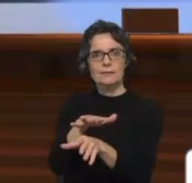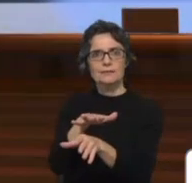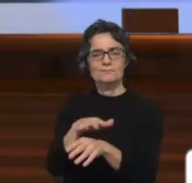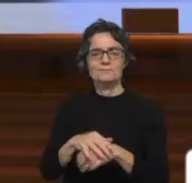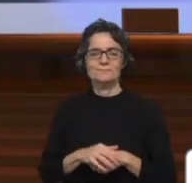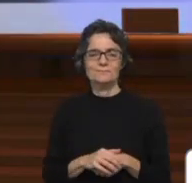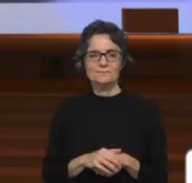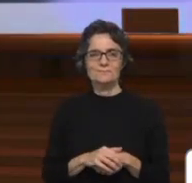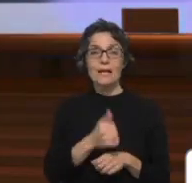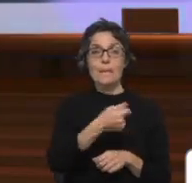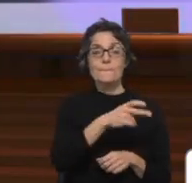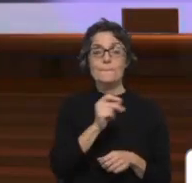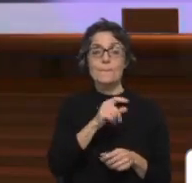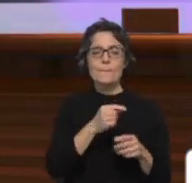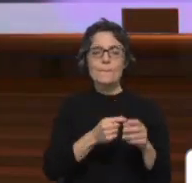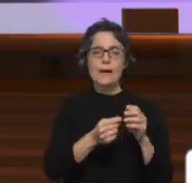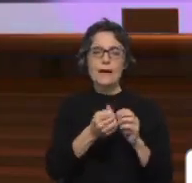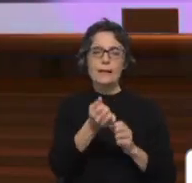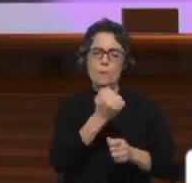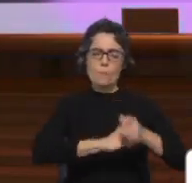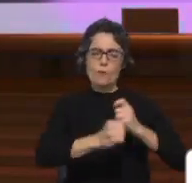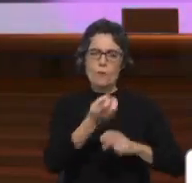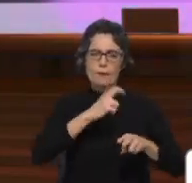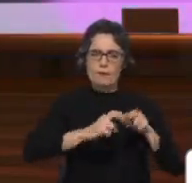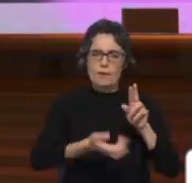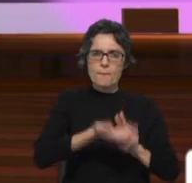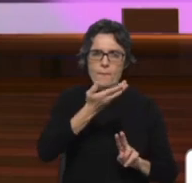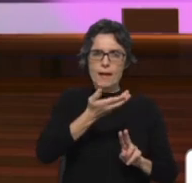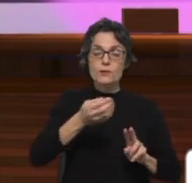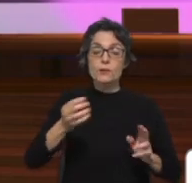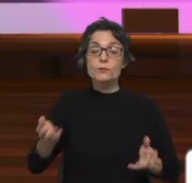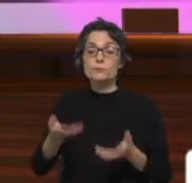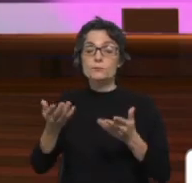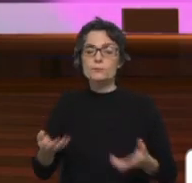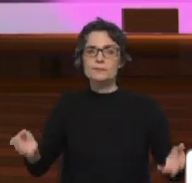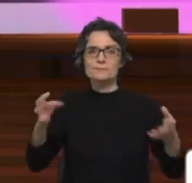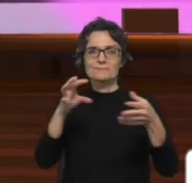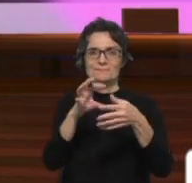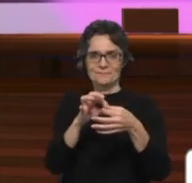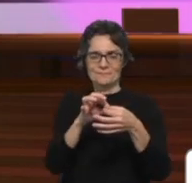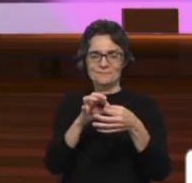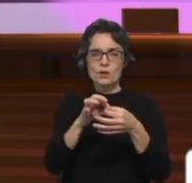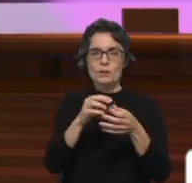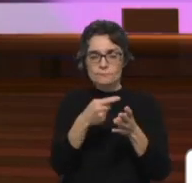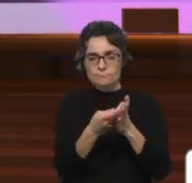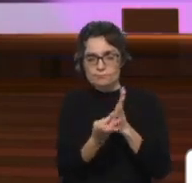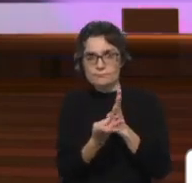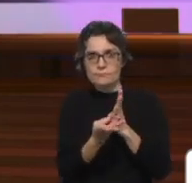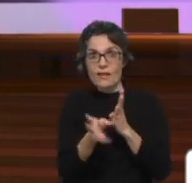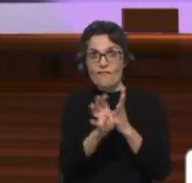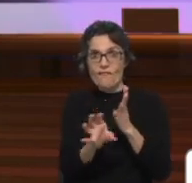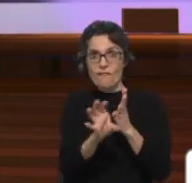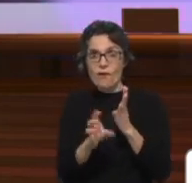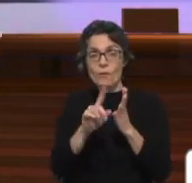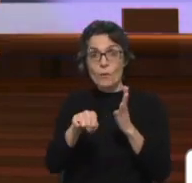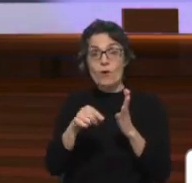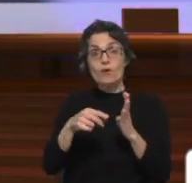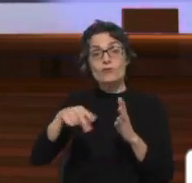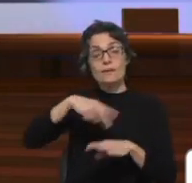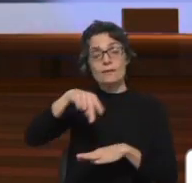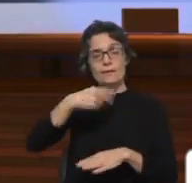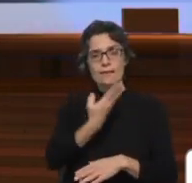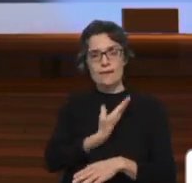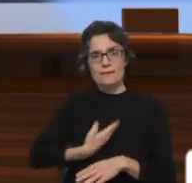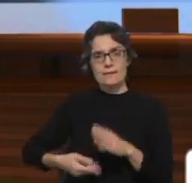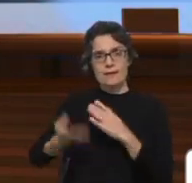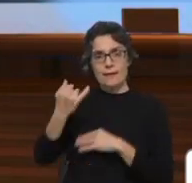Bharata combinou os movimentos mais enérgicos com os mais suaves, dando origem à variedade de estilos que encontramos na dança clássica indiana.